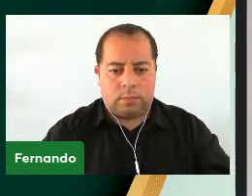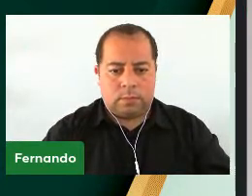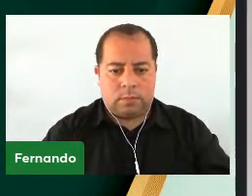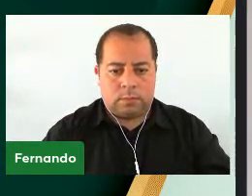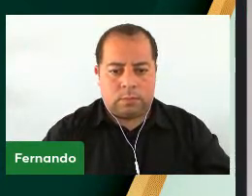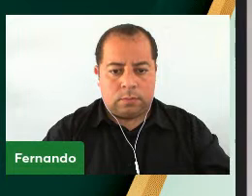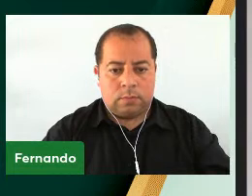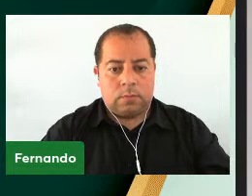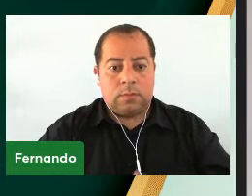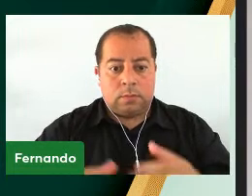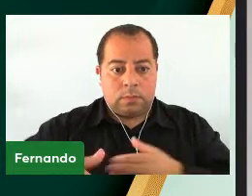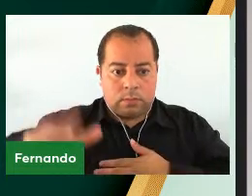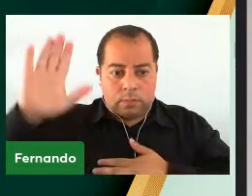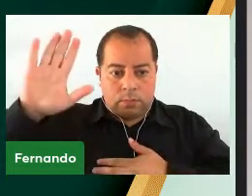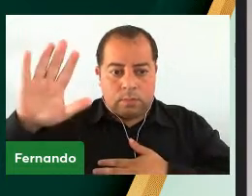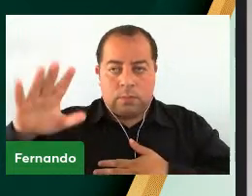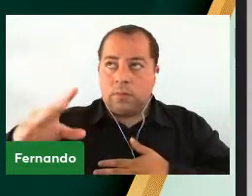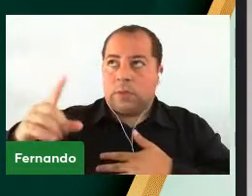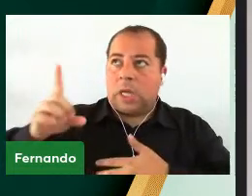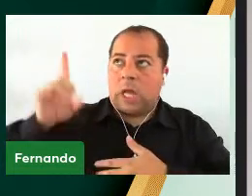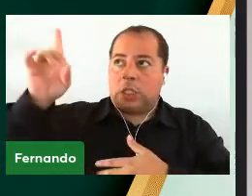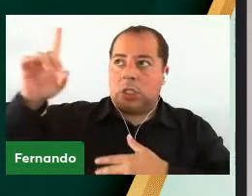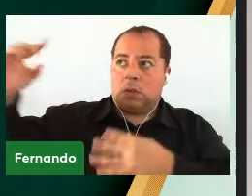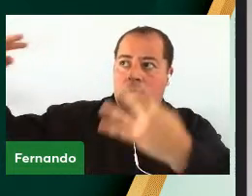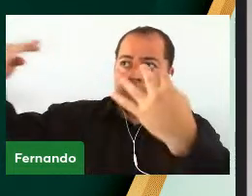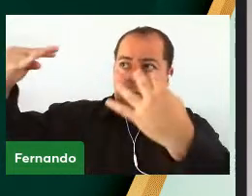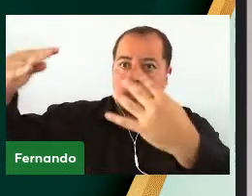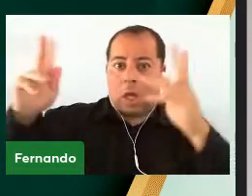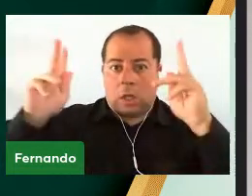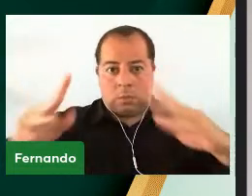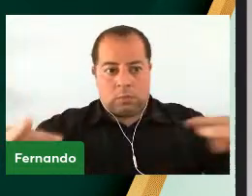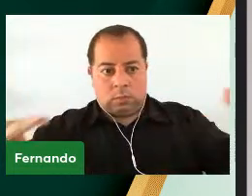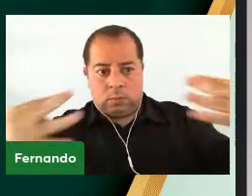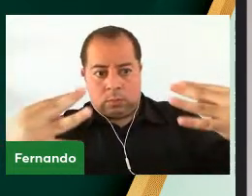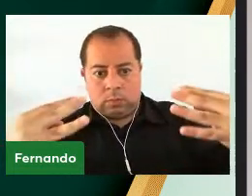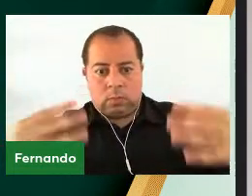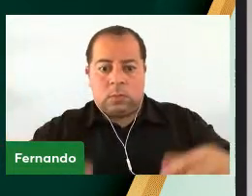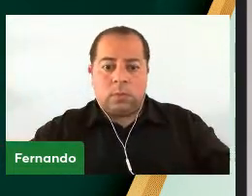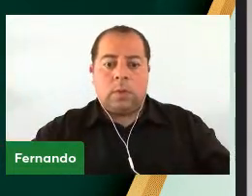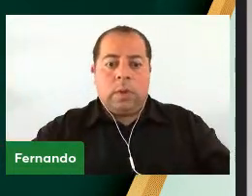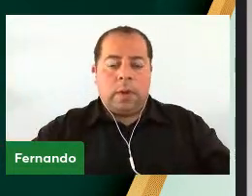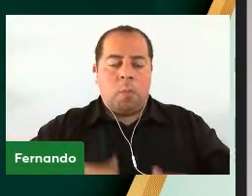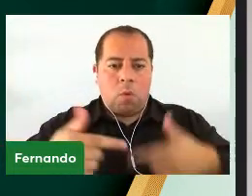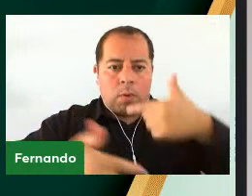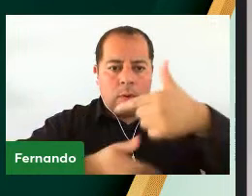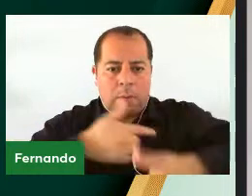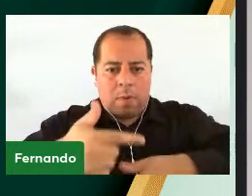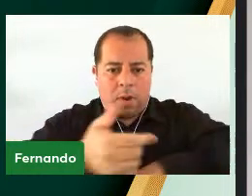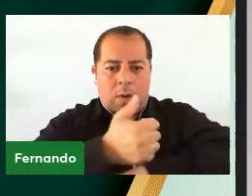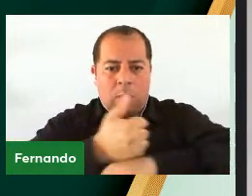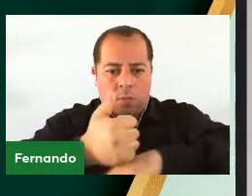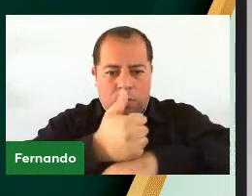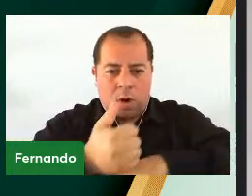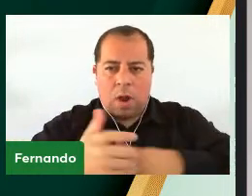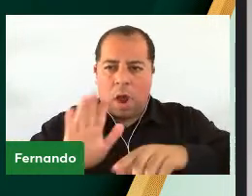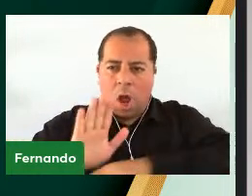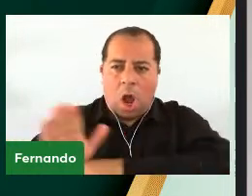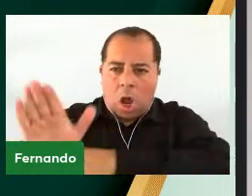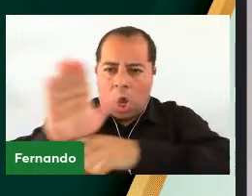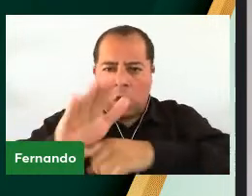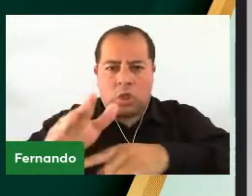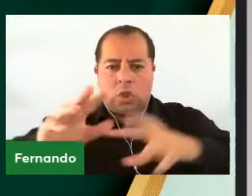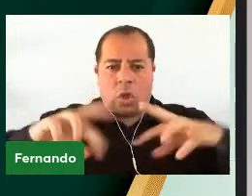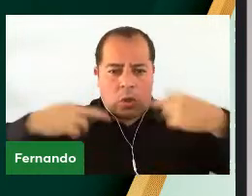Solenemente, na presença de Deus e dessa Assembleia, eu juro Dedicar minha vida profissional a serviço da humanidade Respeitando a